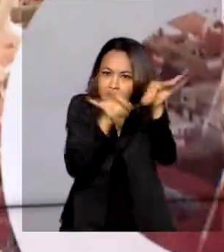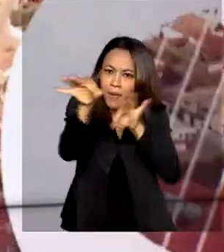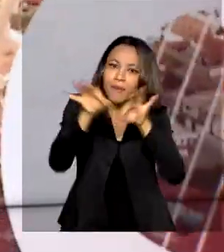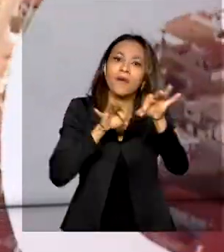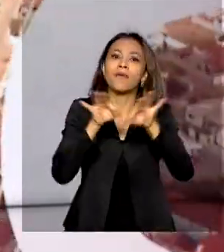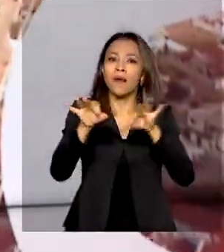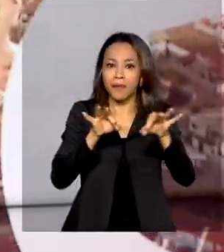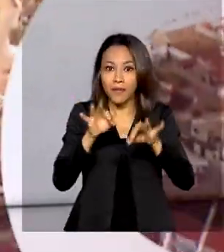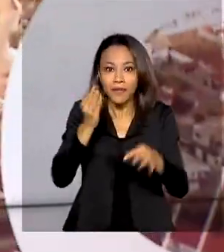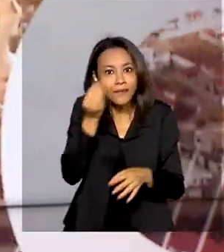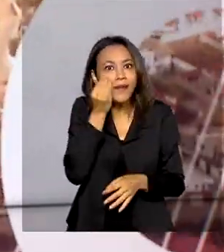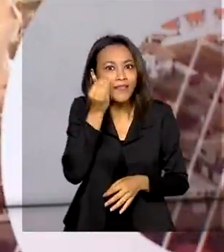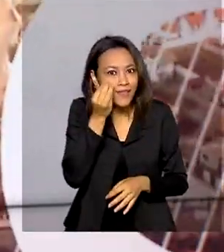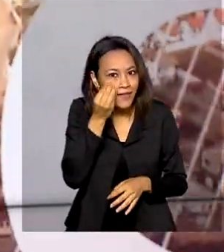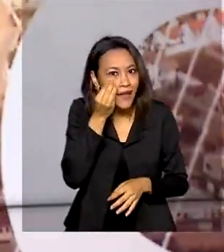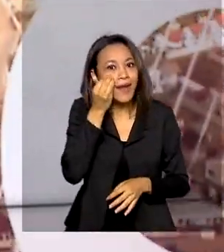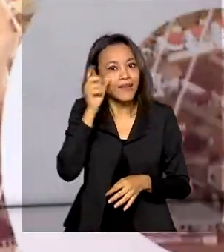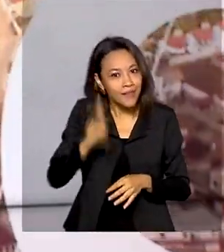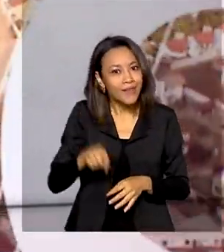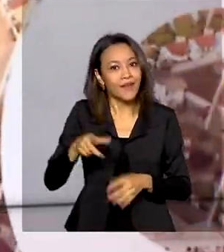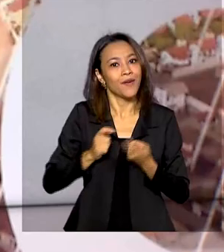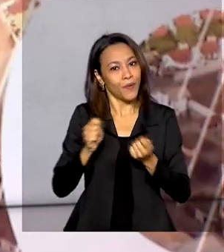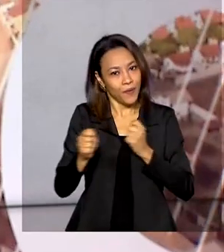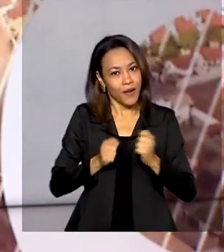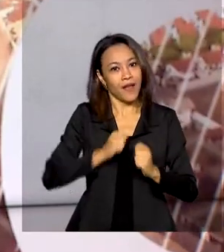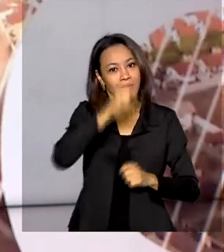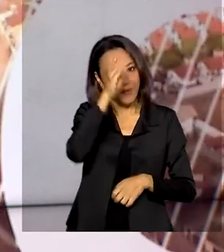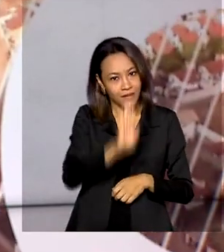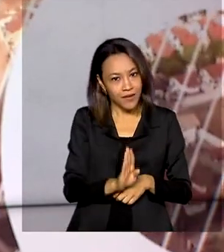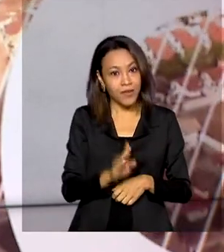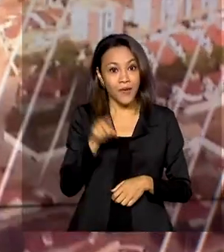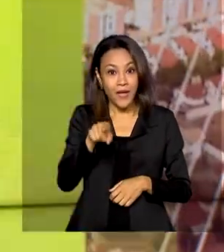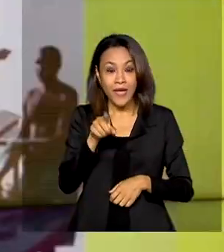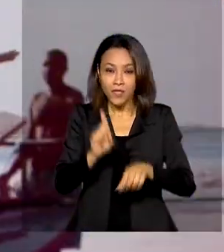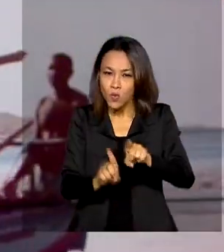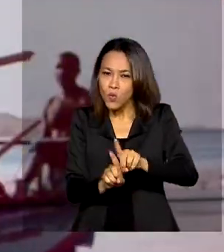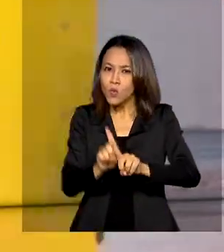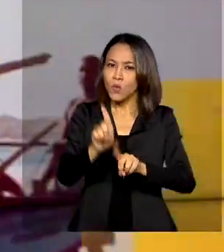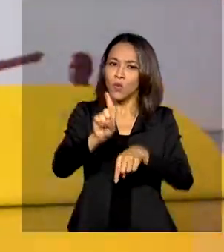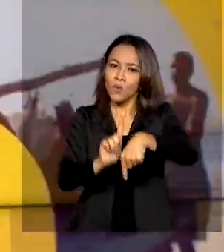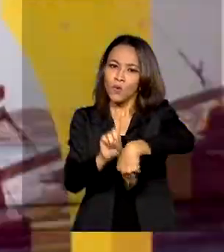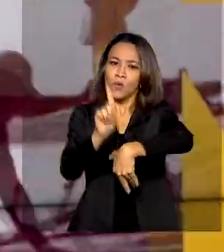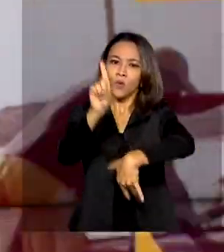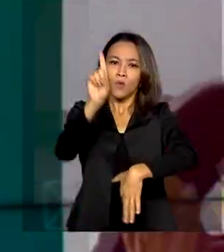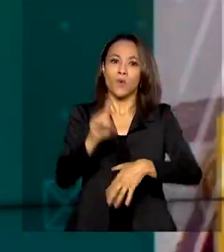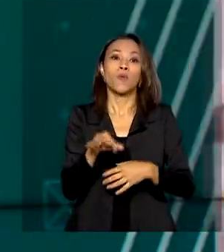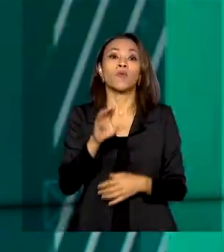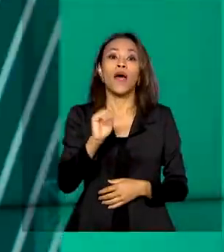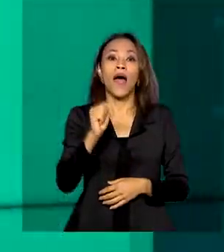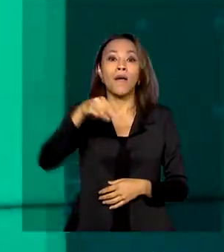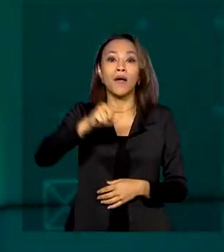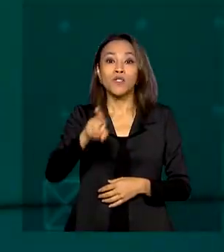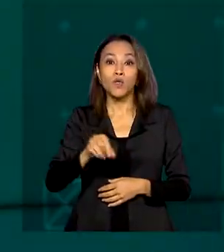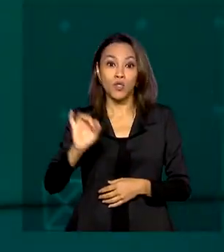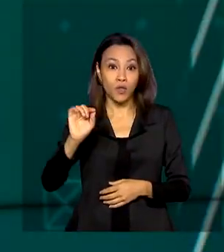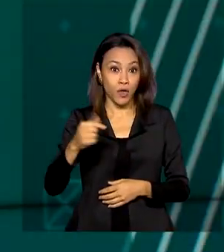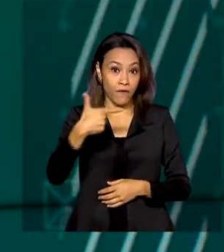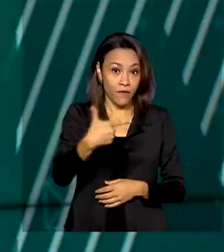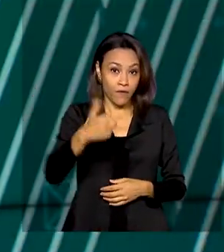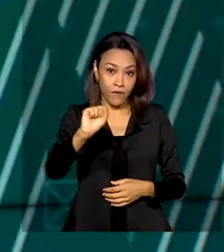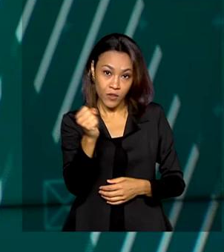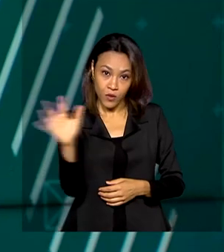integrado, testado e operado pelo país. O lançamento do Amazônia 1 será no dia 28 de fevereiro na missão